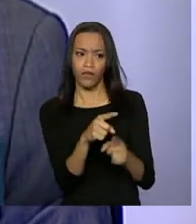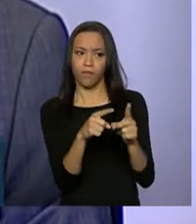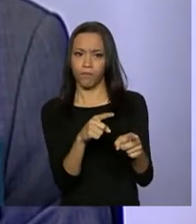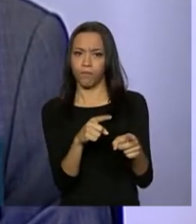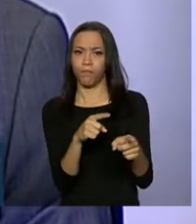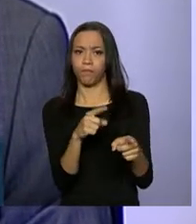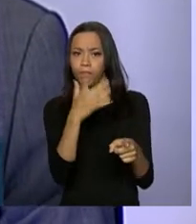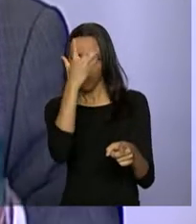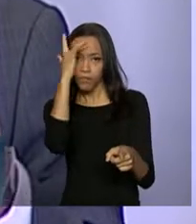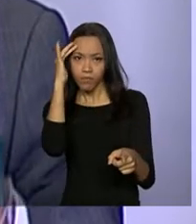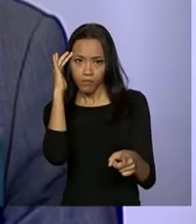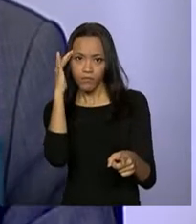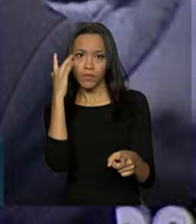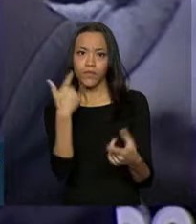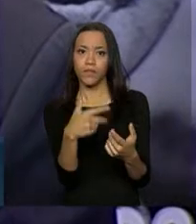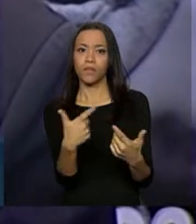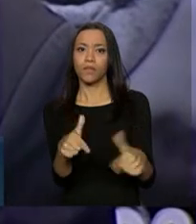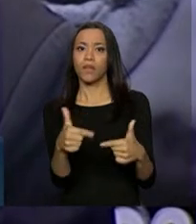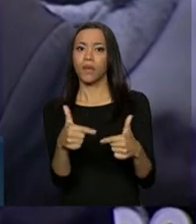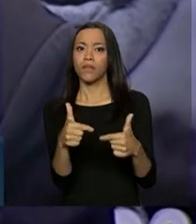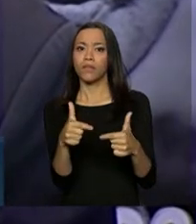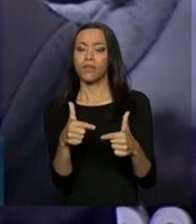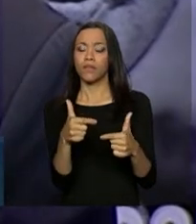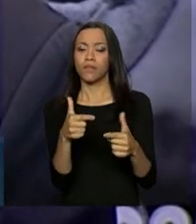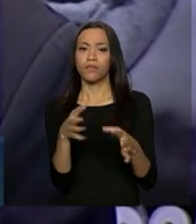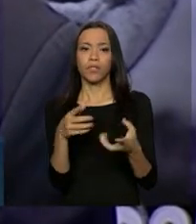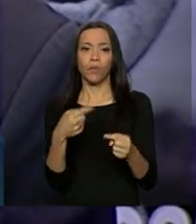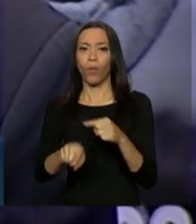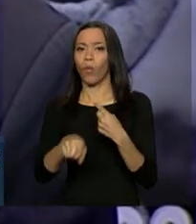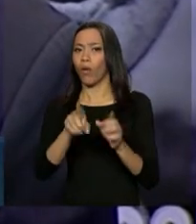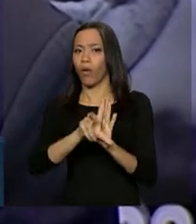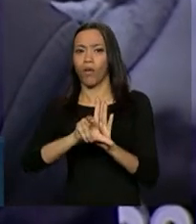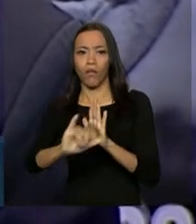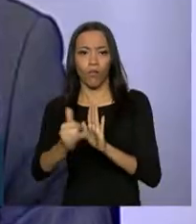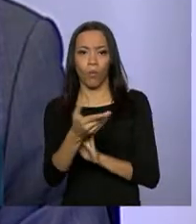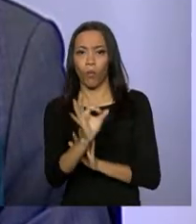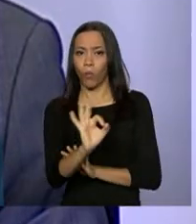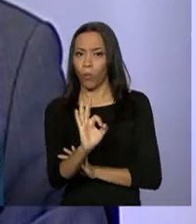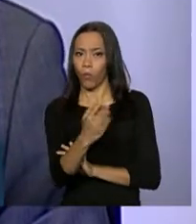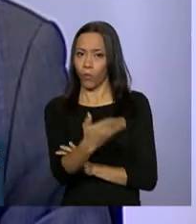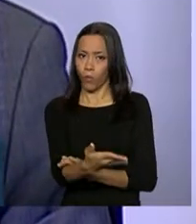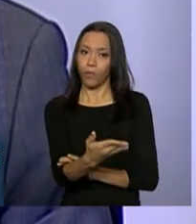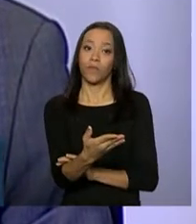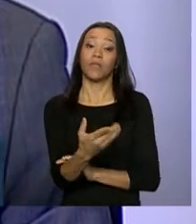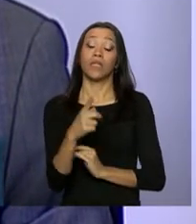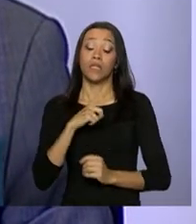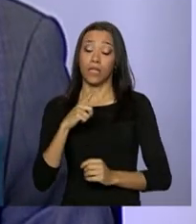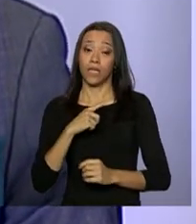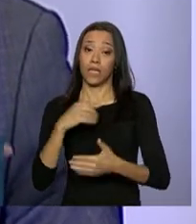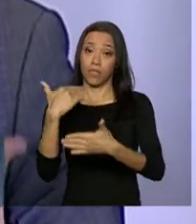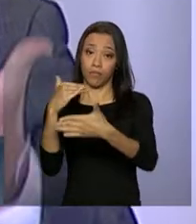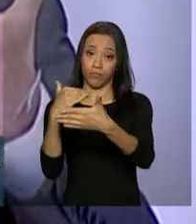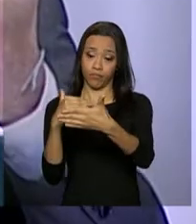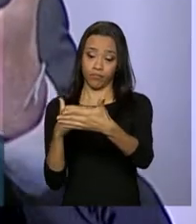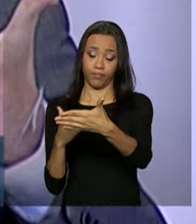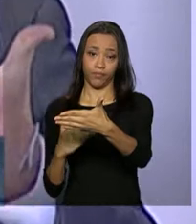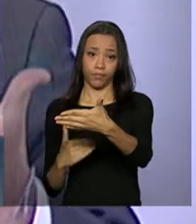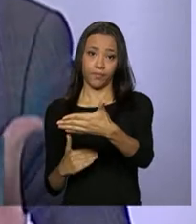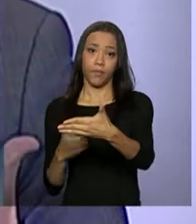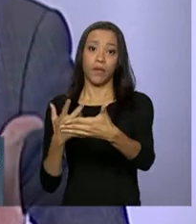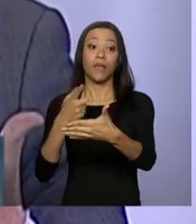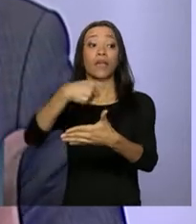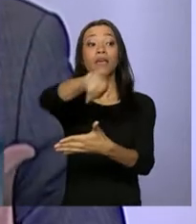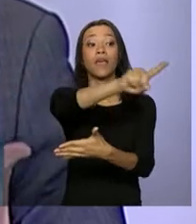suja. É fundamental a defesa e o retorno dessa lista para que a